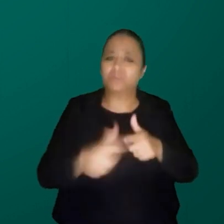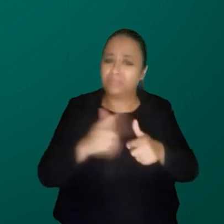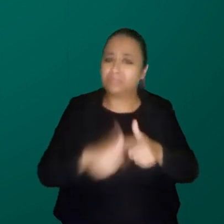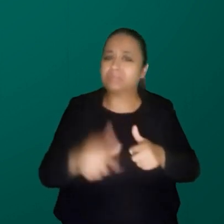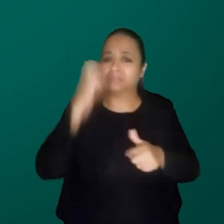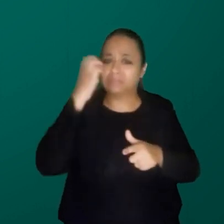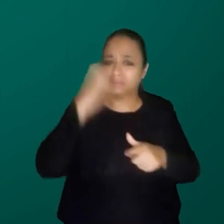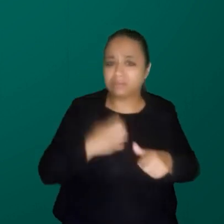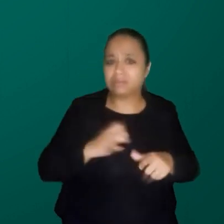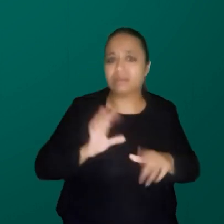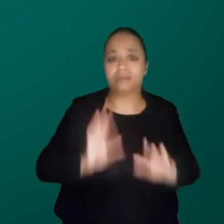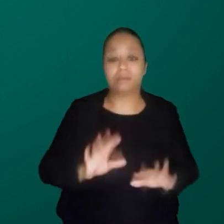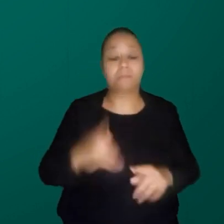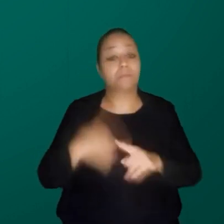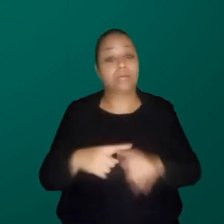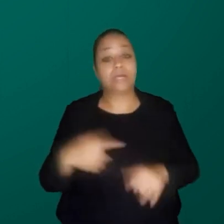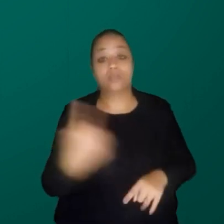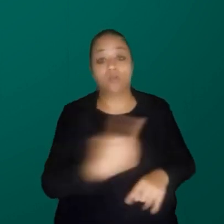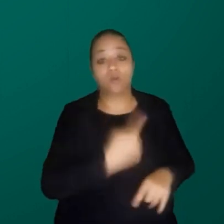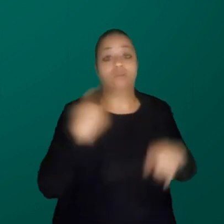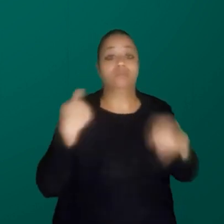Eu falo sempre, a gente precisa